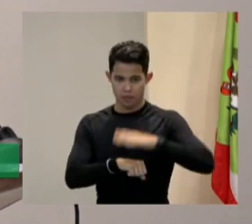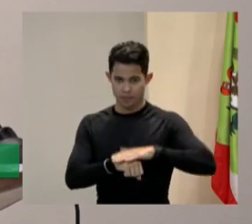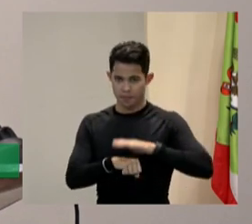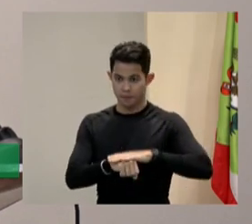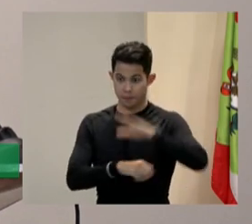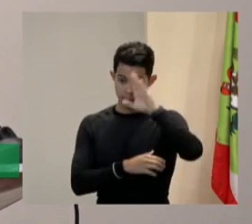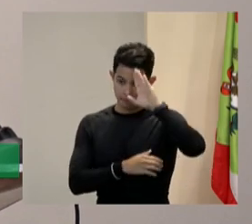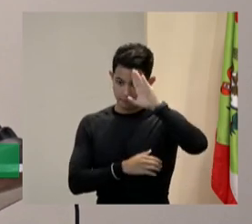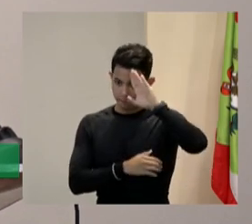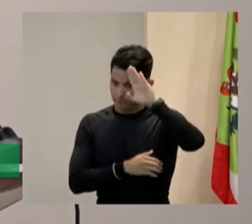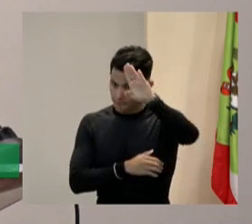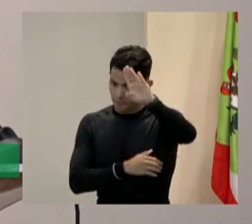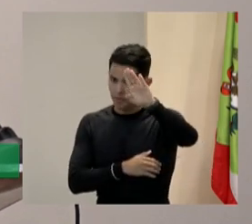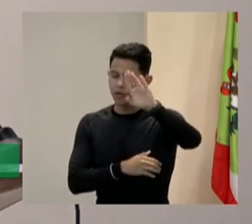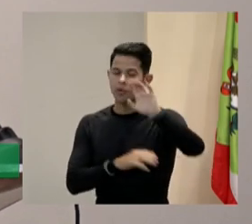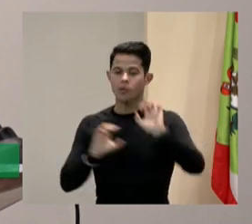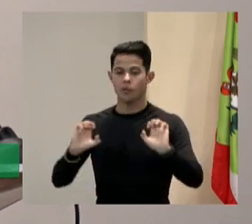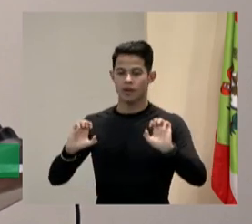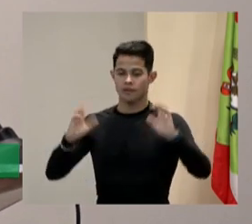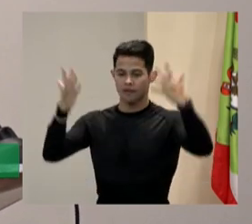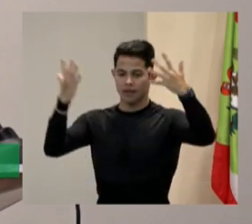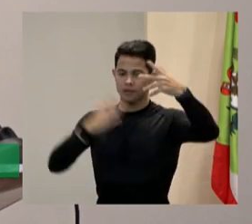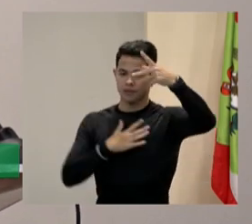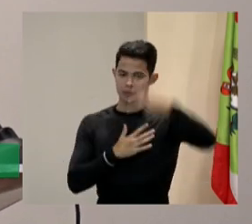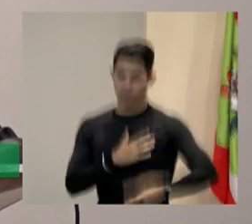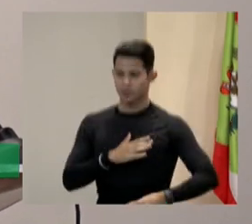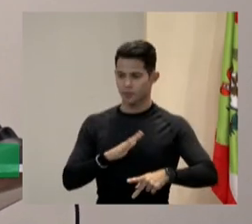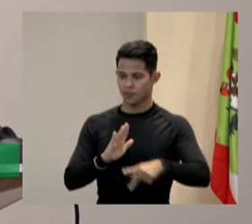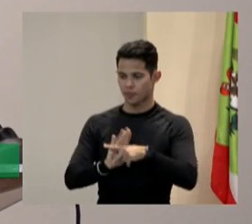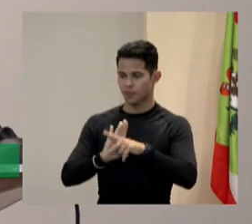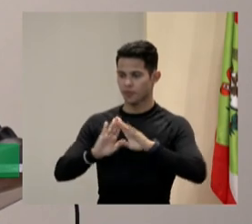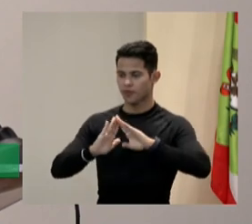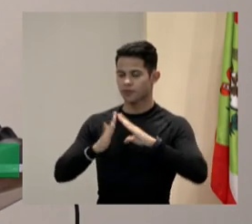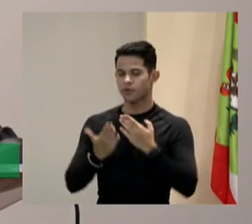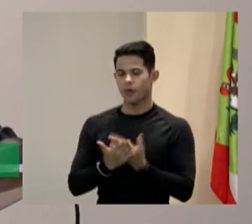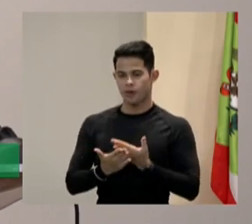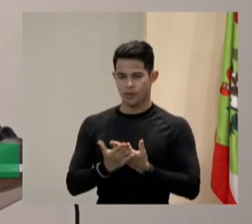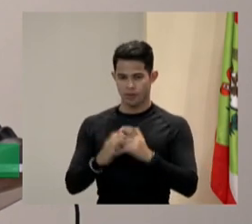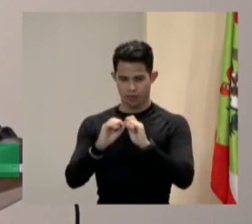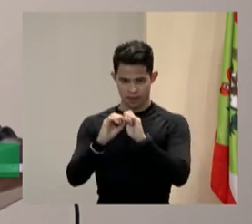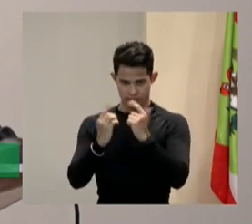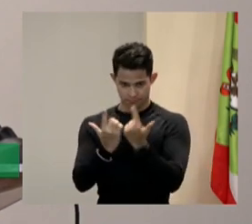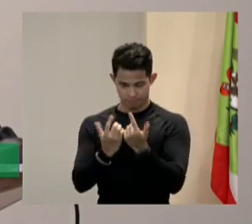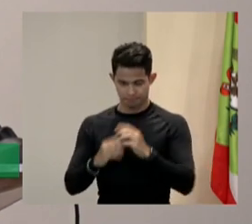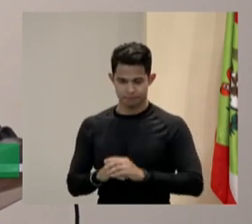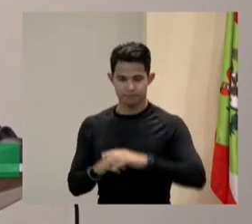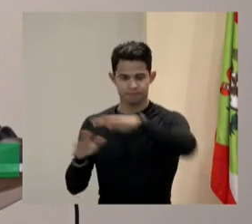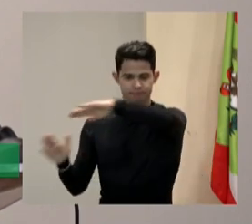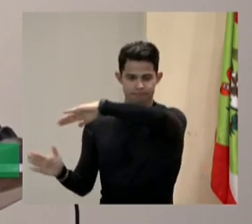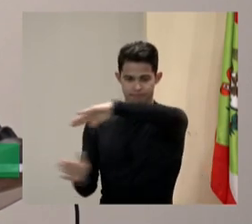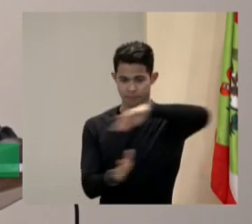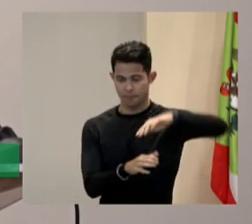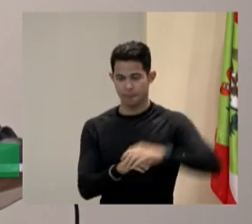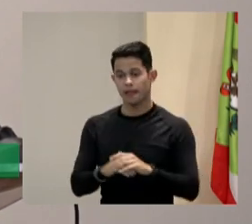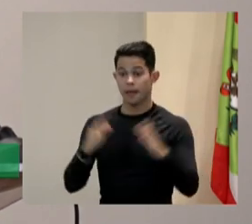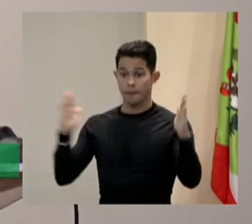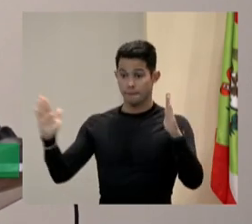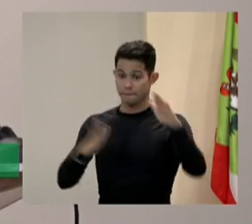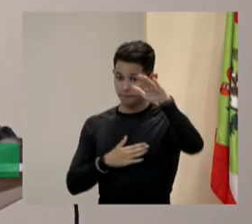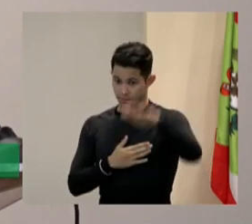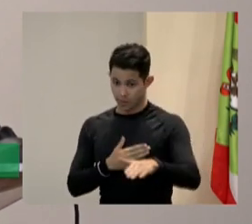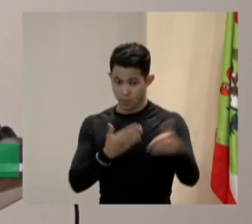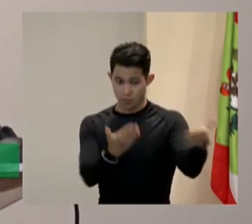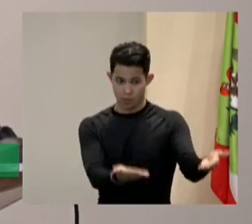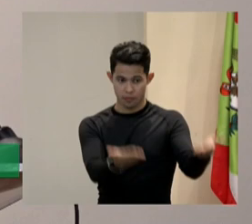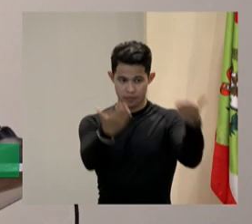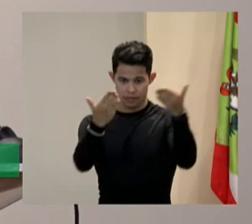eventos realizados pela nossa escola. Dando início aos trabalhos da tarde, convidamos para proferir